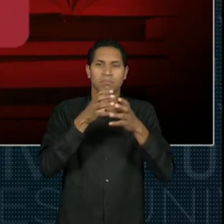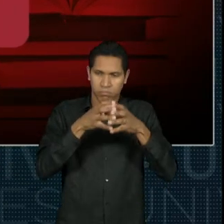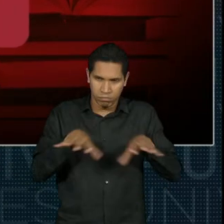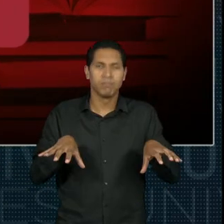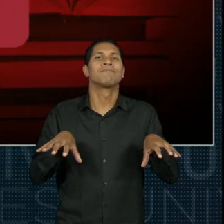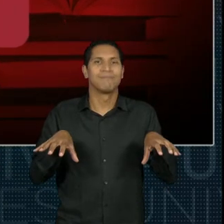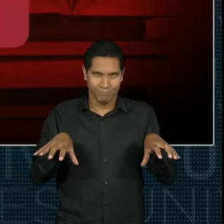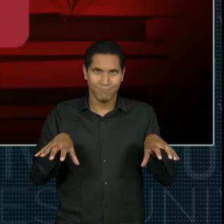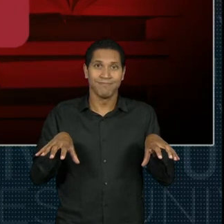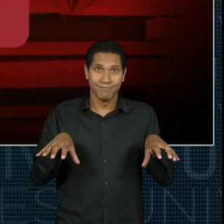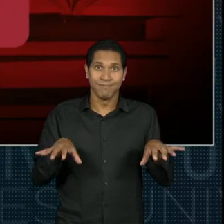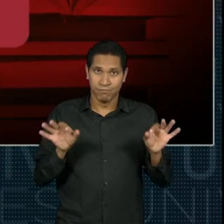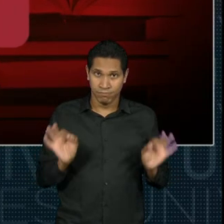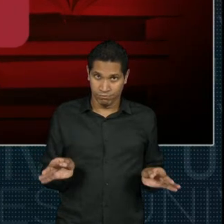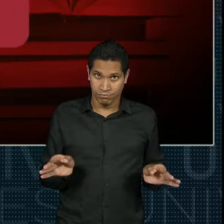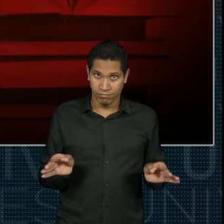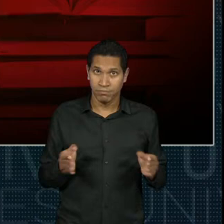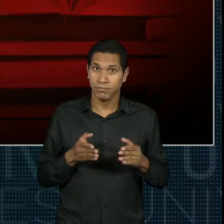obrigatório.